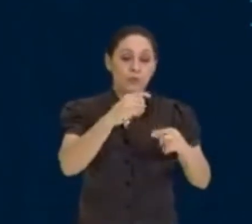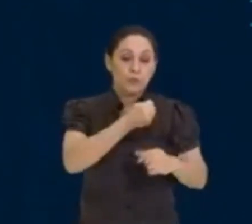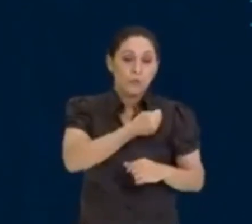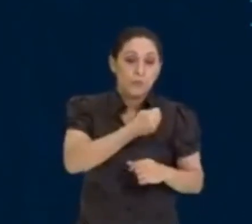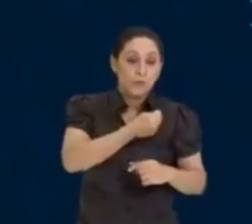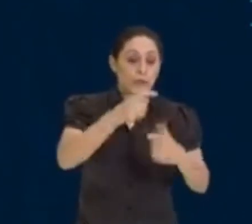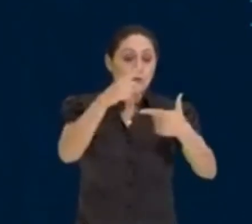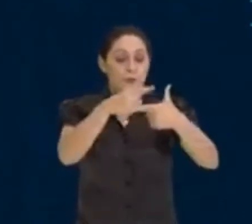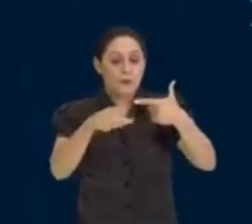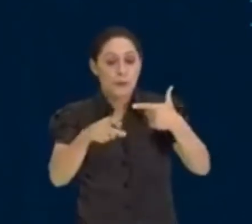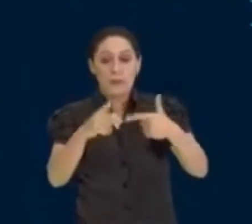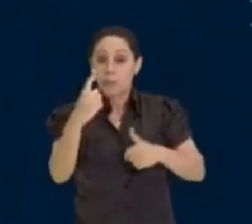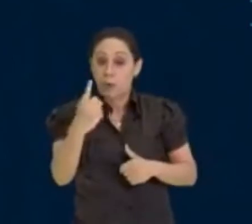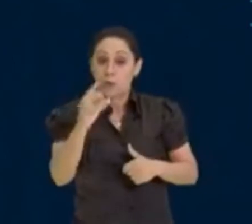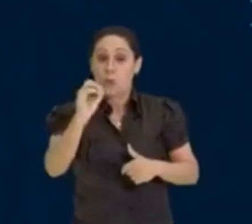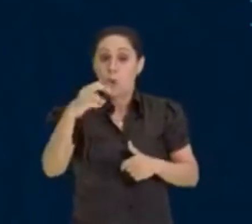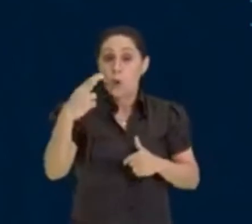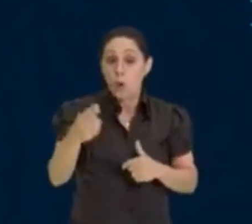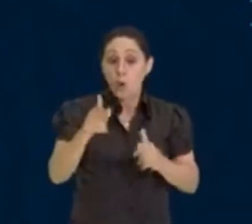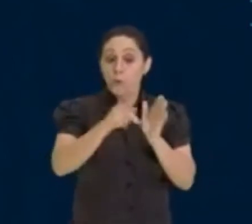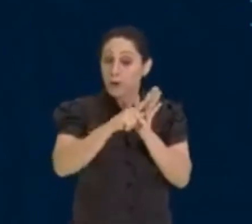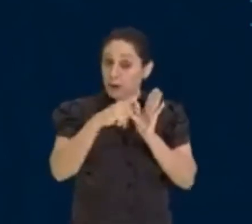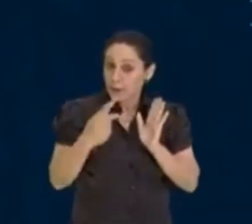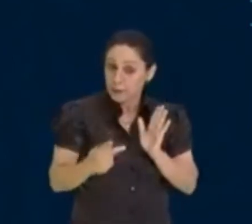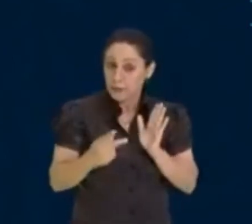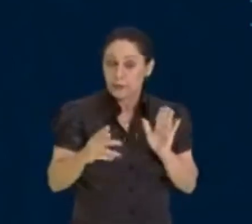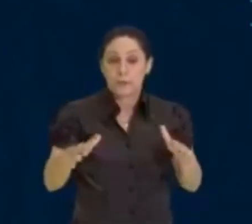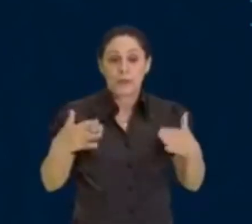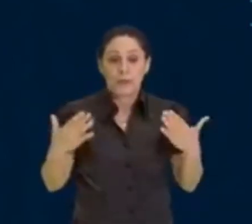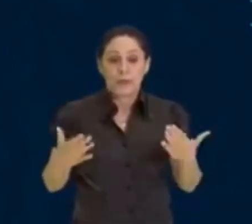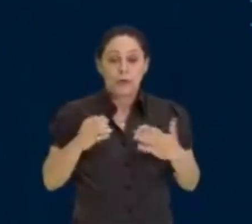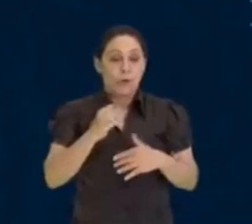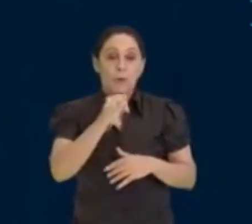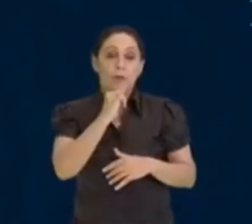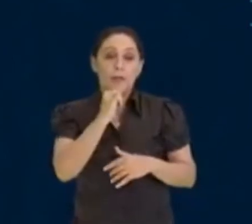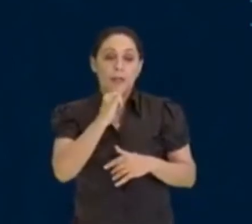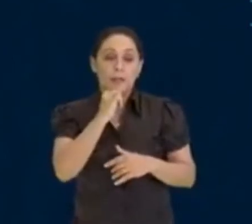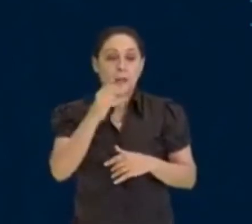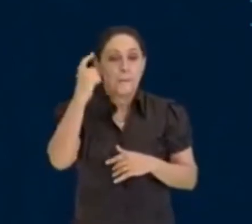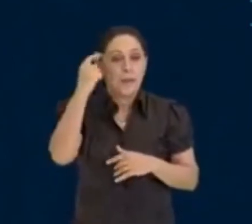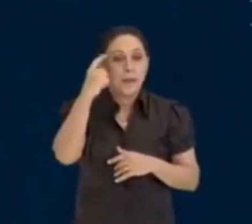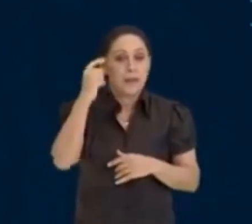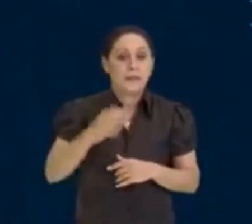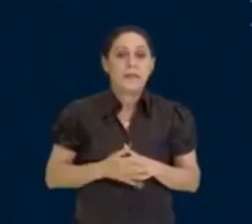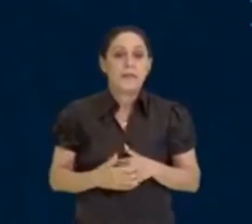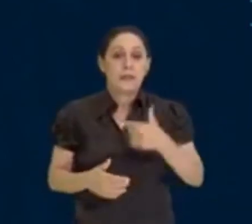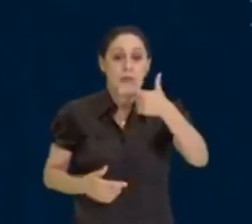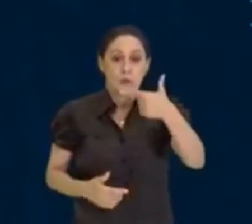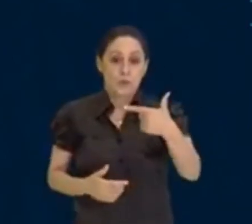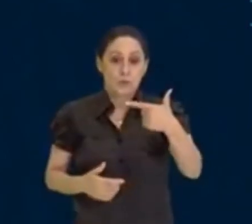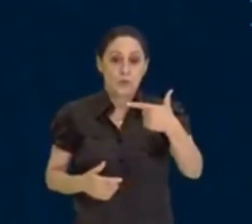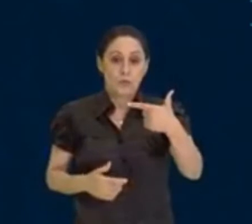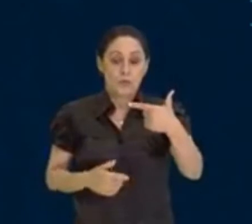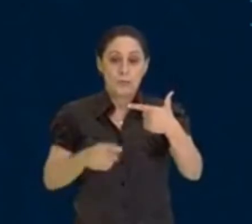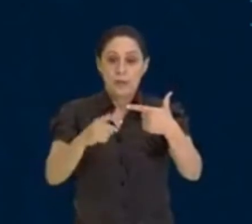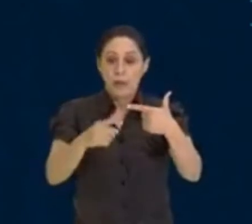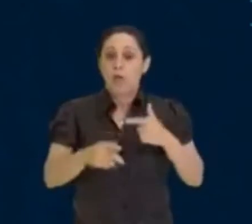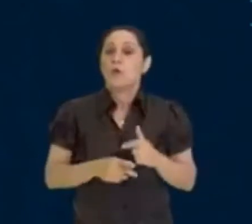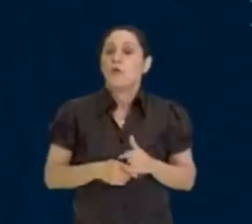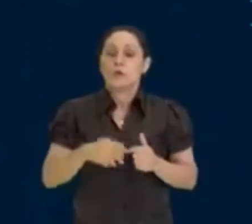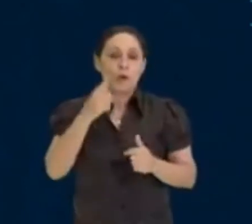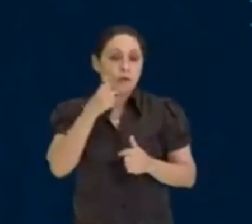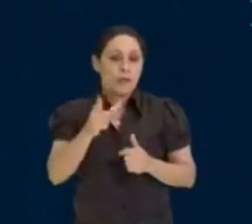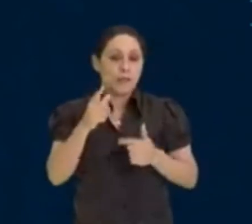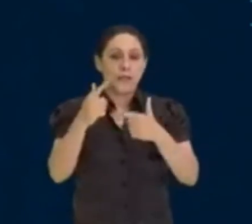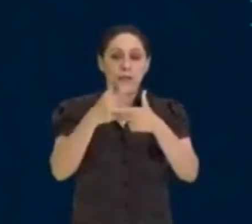por ele mesmo, tá bom? Por exemplo, quando você pensa nesse 2 aqui, 2, eu só consigo dividir por